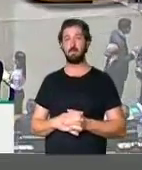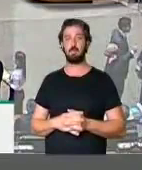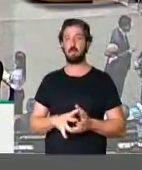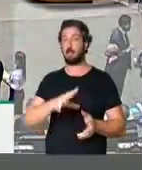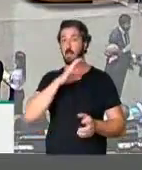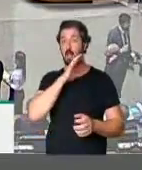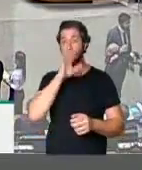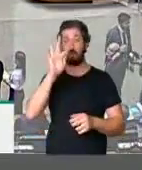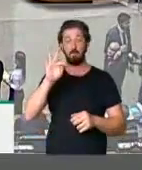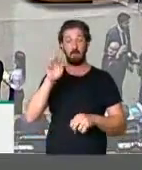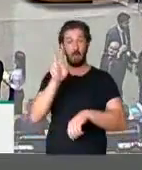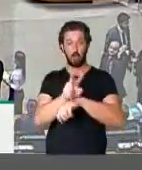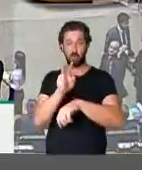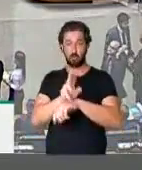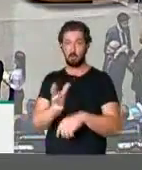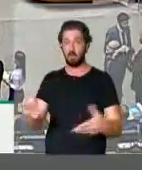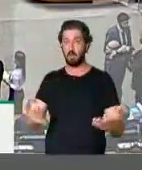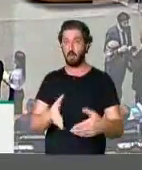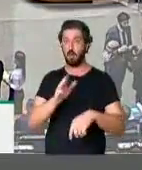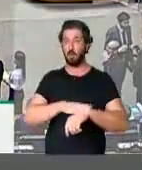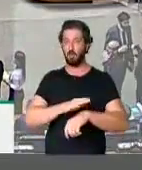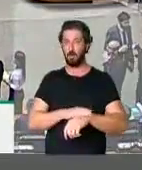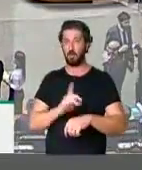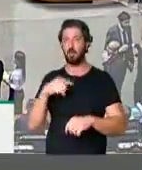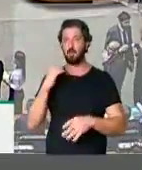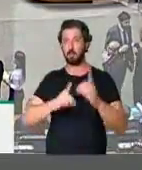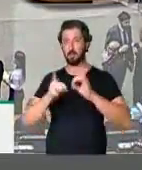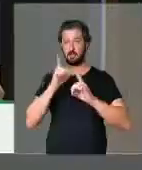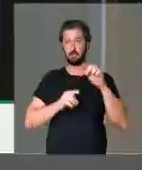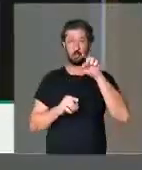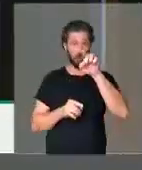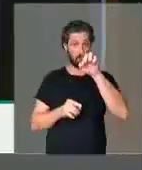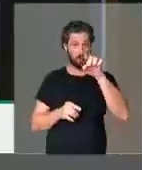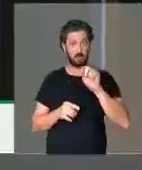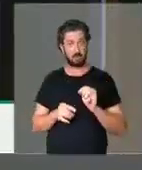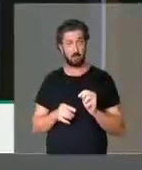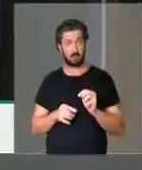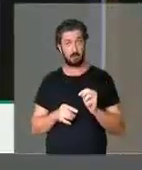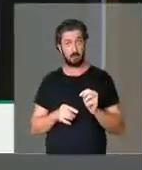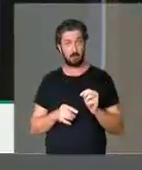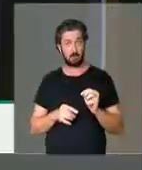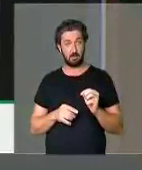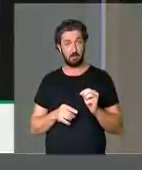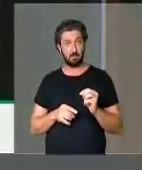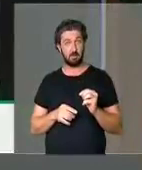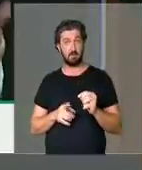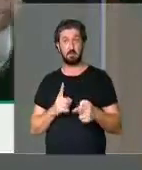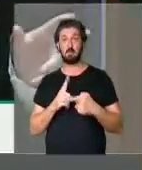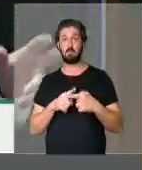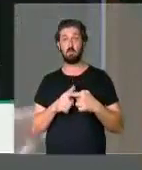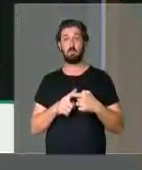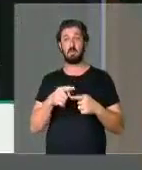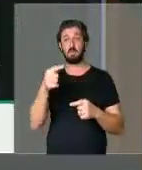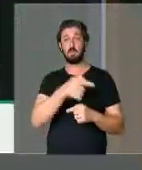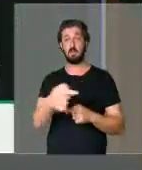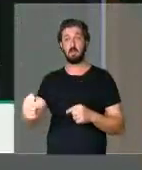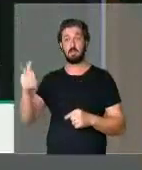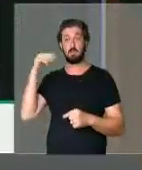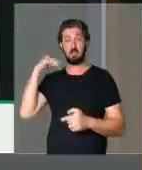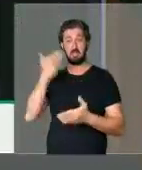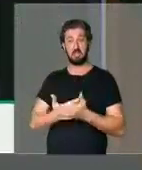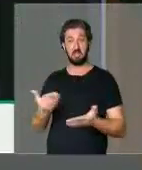Auditores, analistas, agora chegou o momento da gente ter um diálogo com os senhores, porque desde a semana